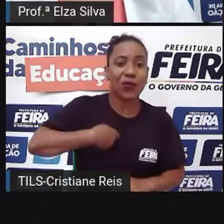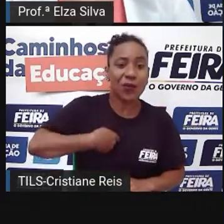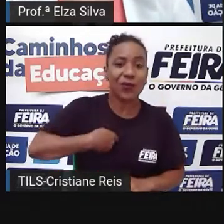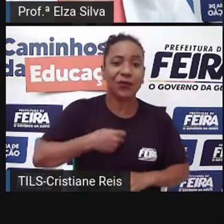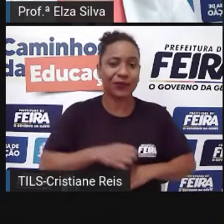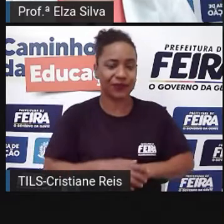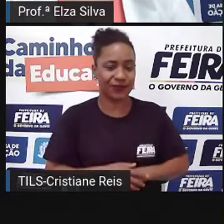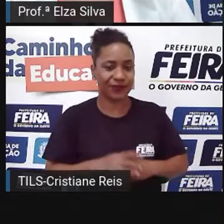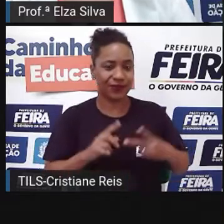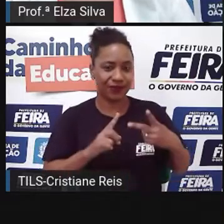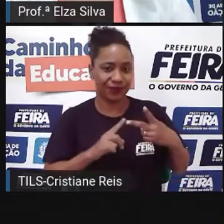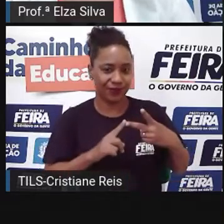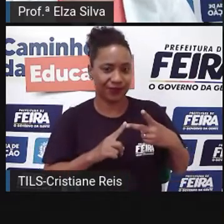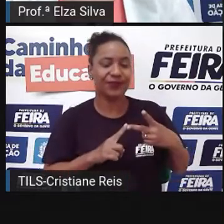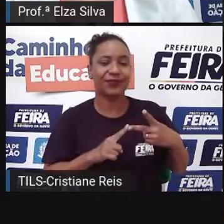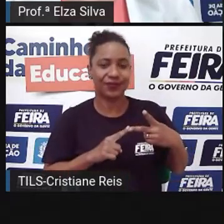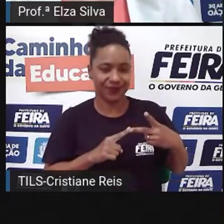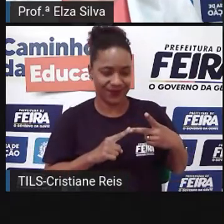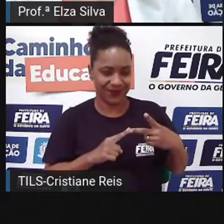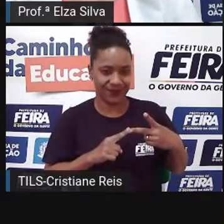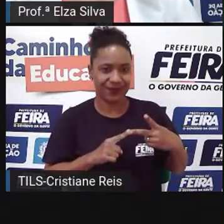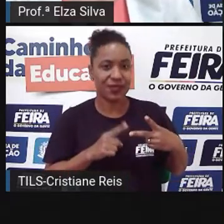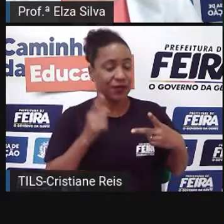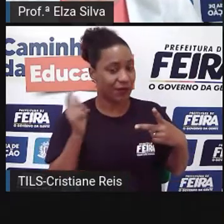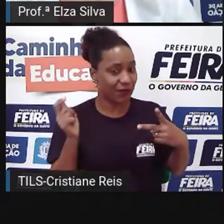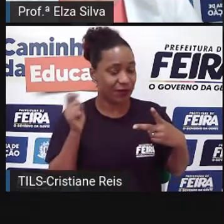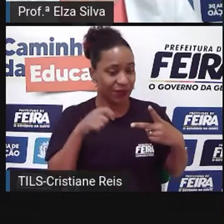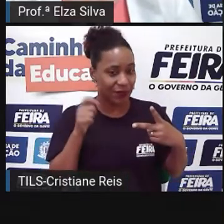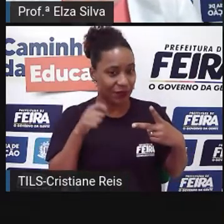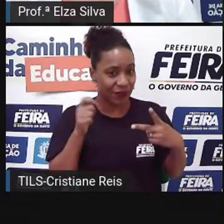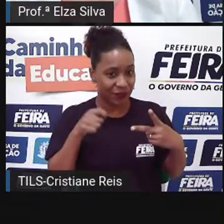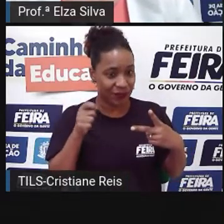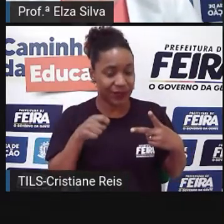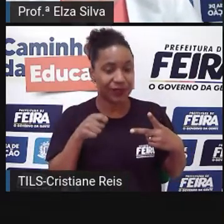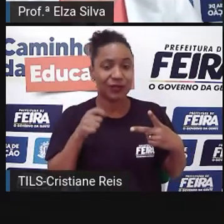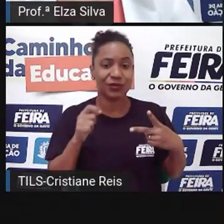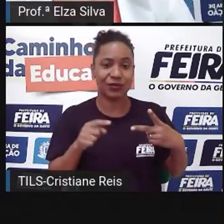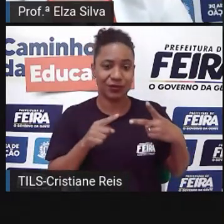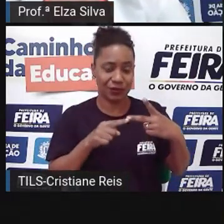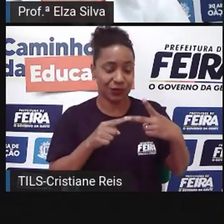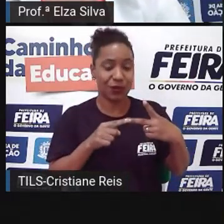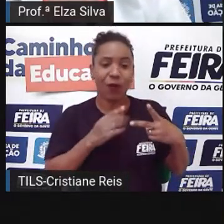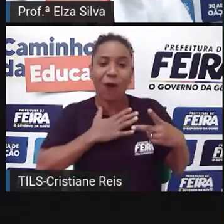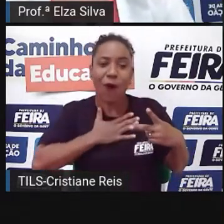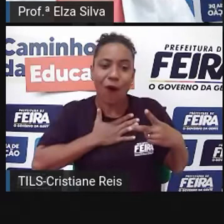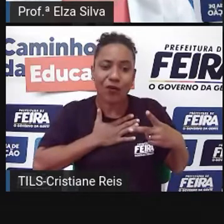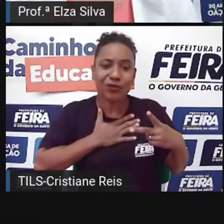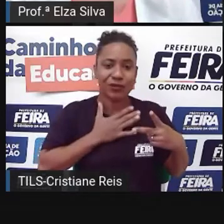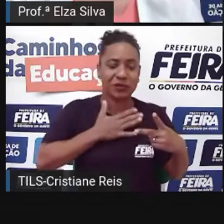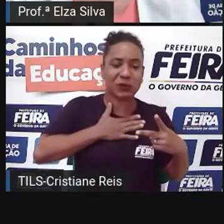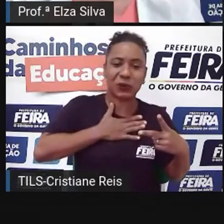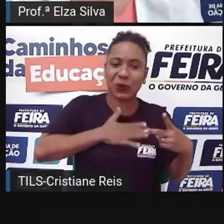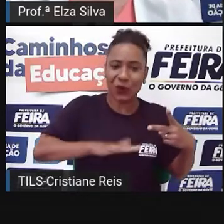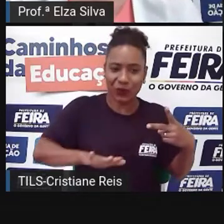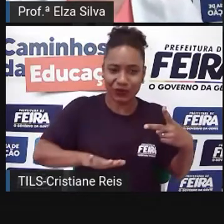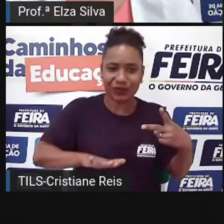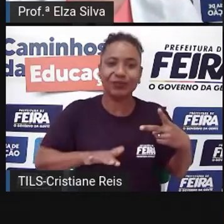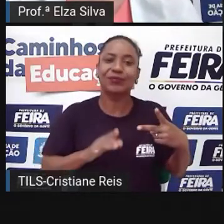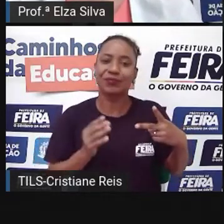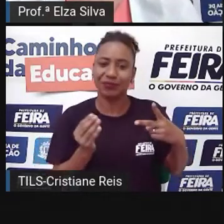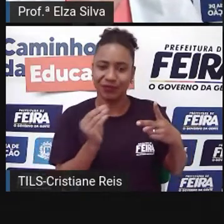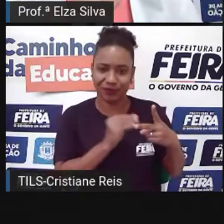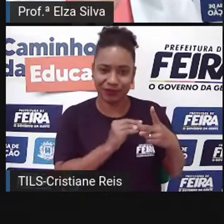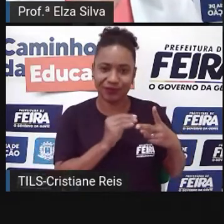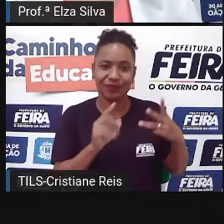two, likes and dislikes Podemos focalizar no segundo parágrafo Coisas que a gente gosta e coisas que a gente não gosta